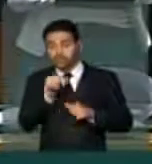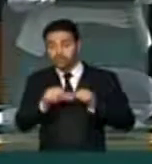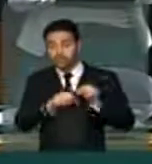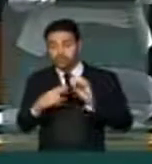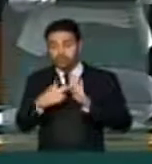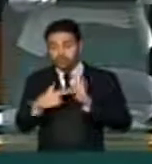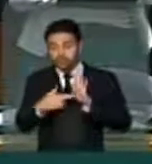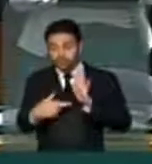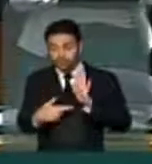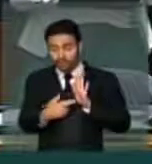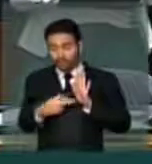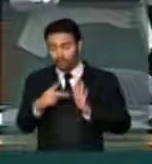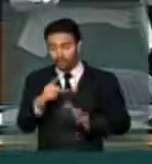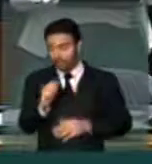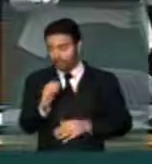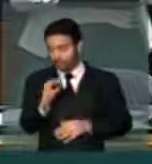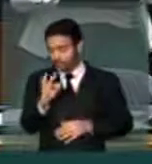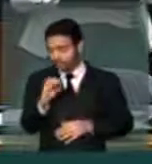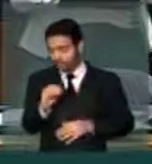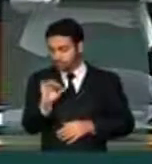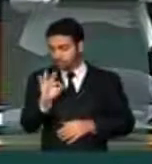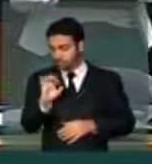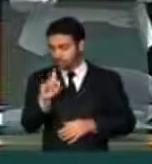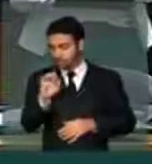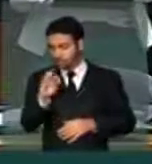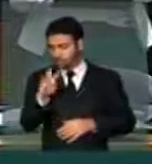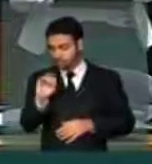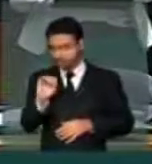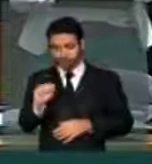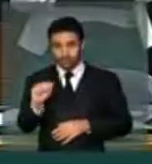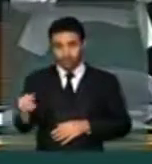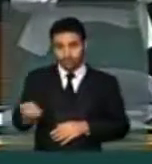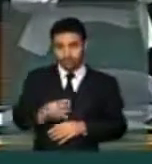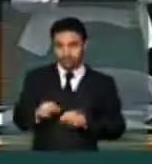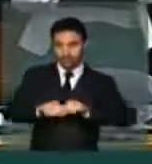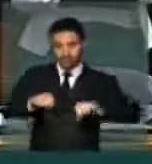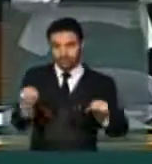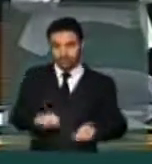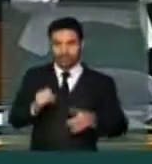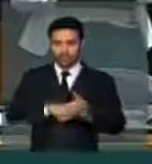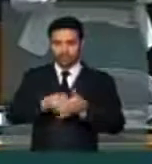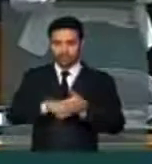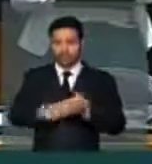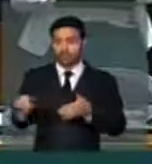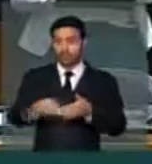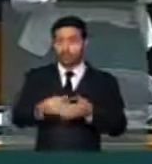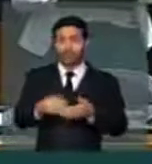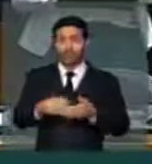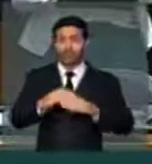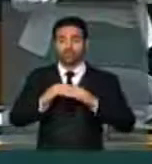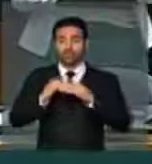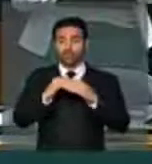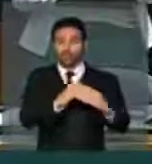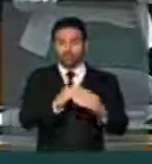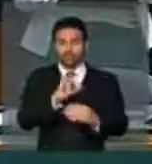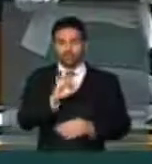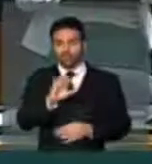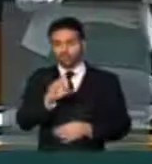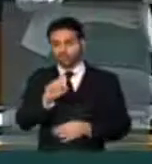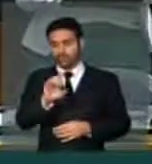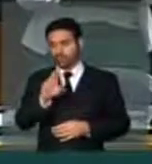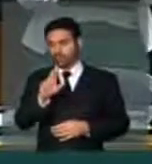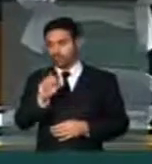pacto federativo. Então, é preciso um novo sistema tributário, é necessário um novo equilíbrio federativo. Nós não podemos